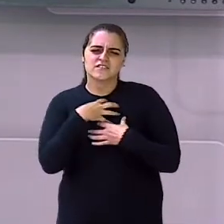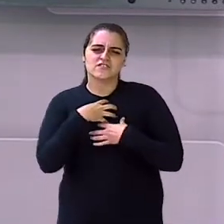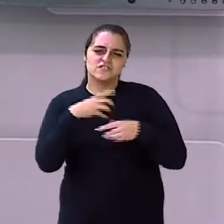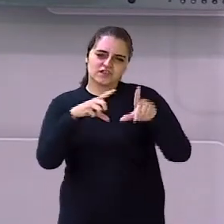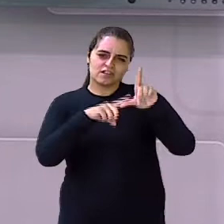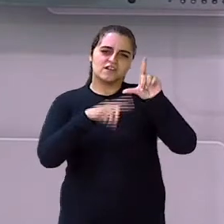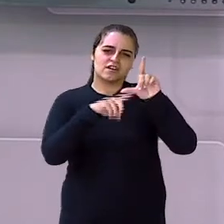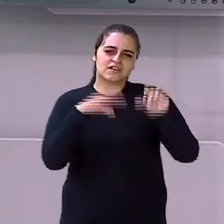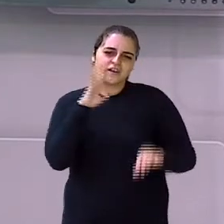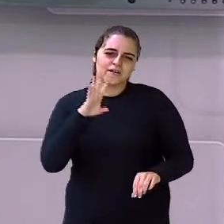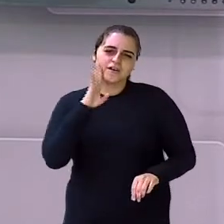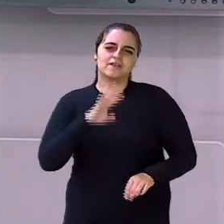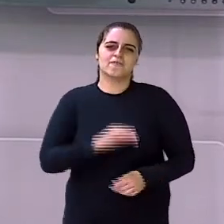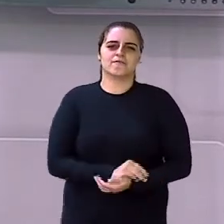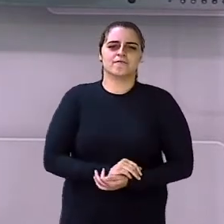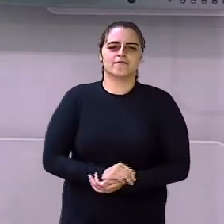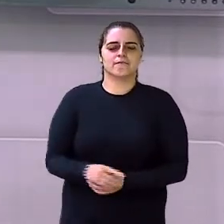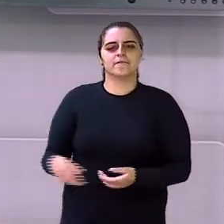é muito legal. Vamos escutar?